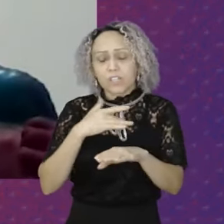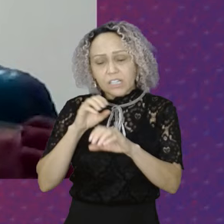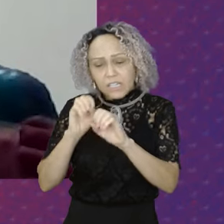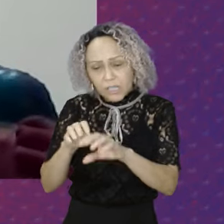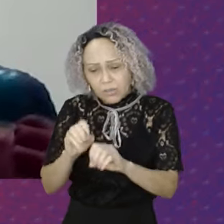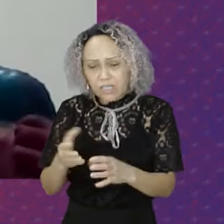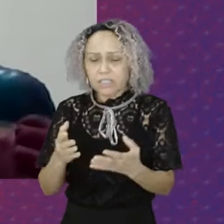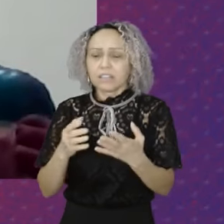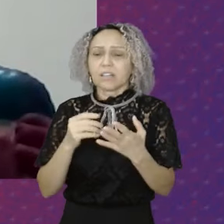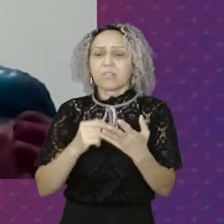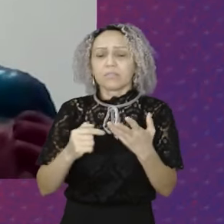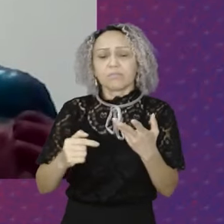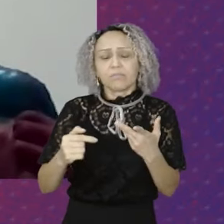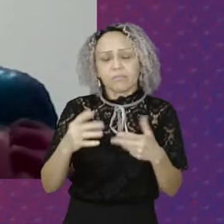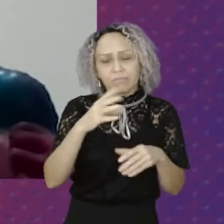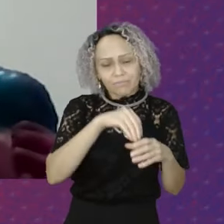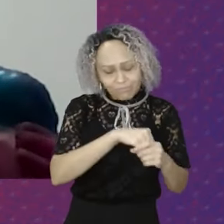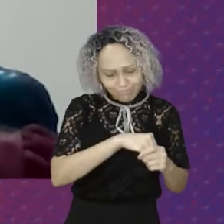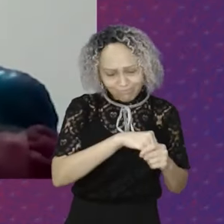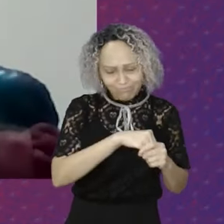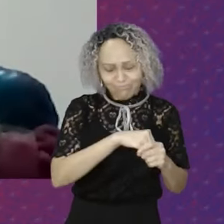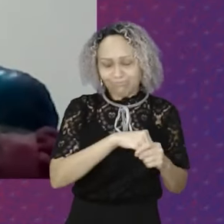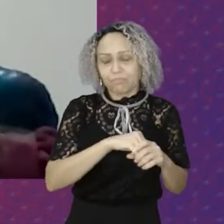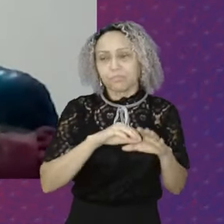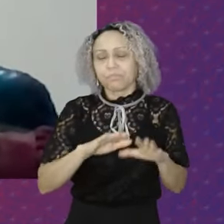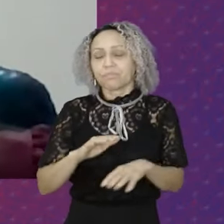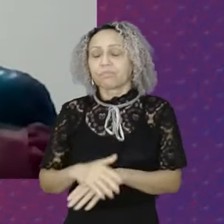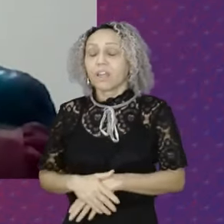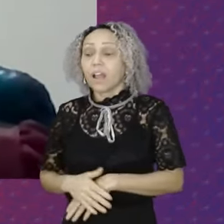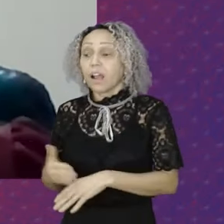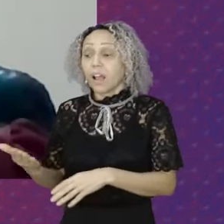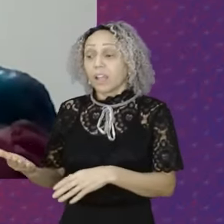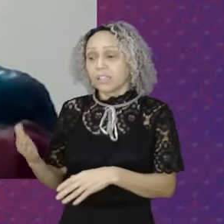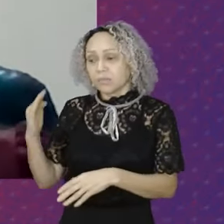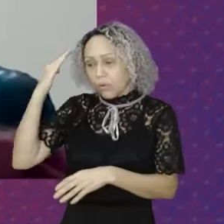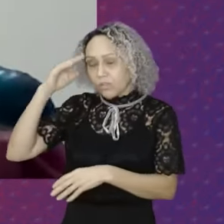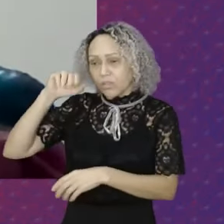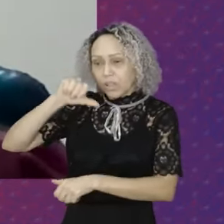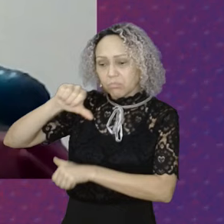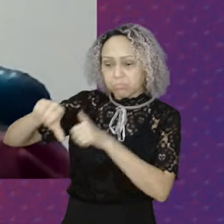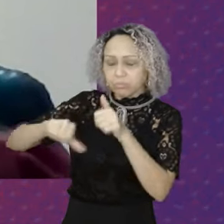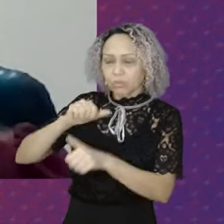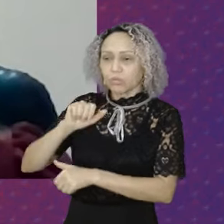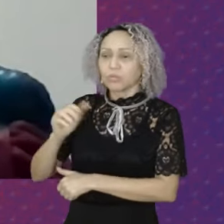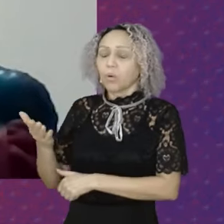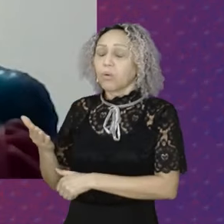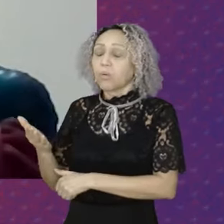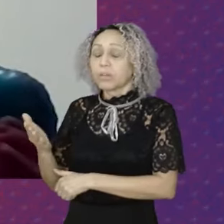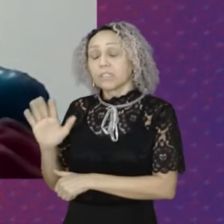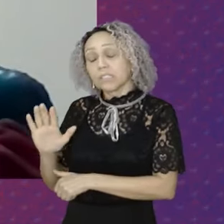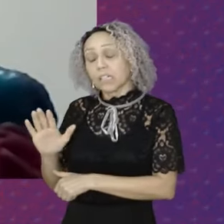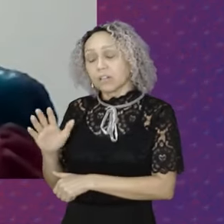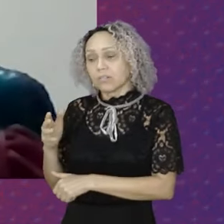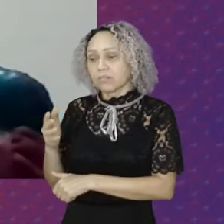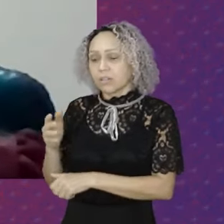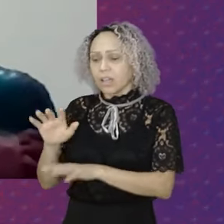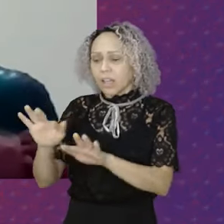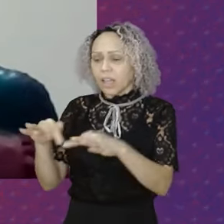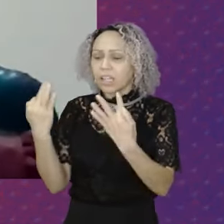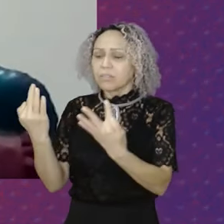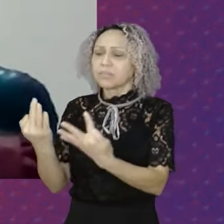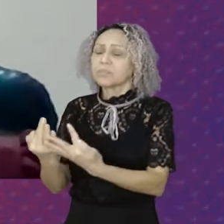beneficiada Do programa Então Com essa mudança Cada família Recebia o valor Unificado De 600 reais